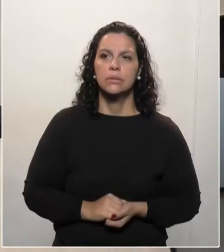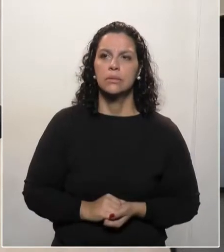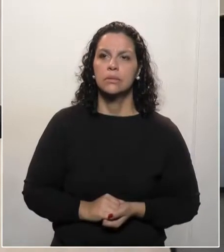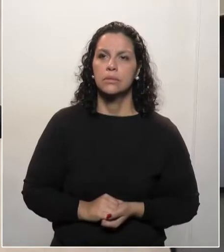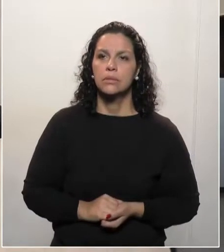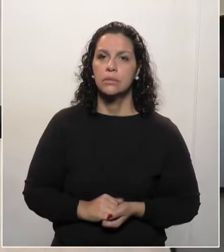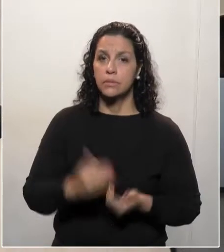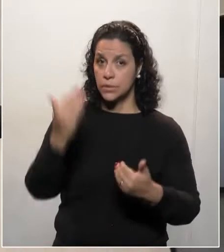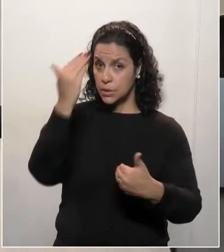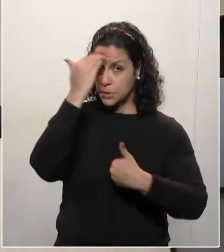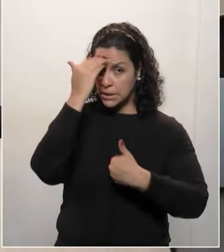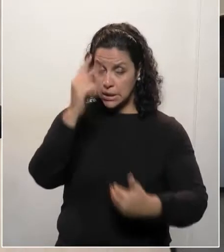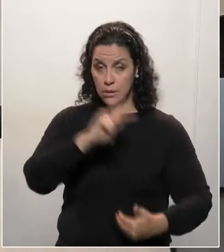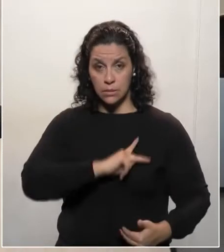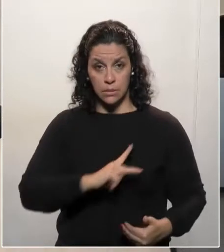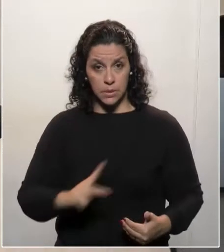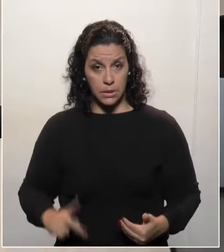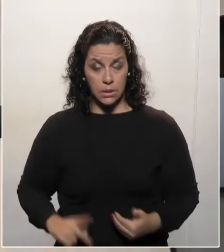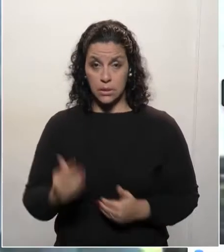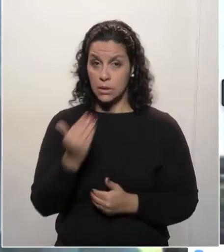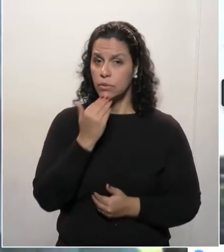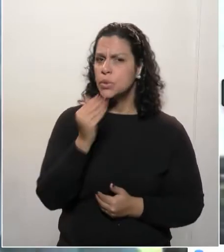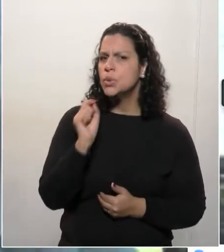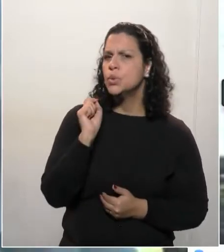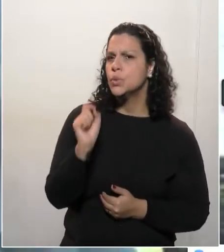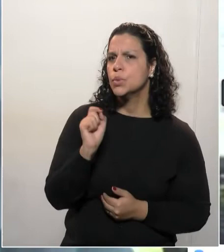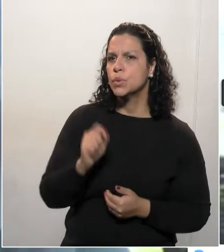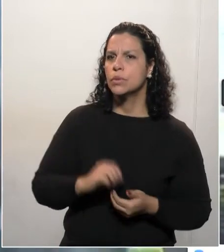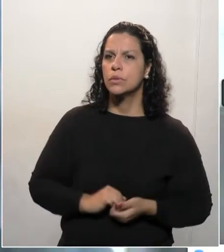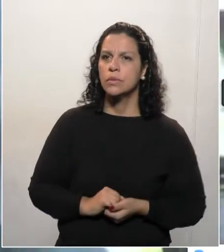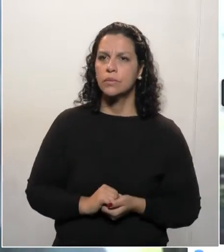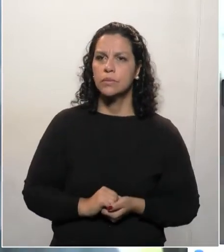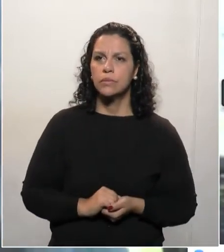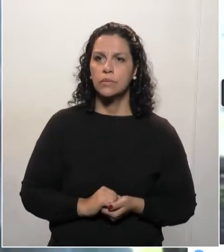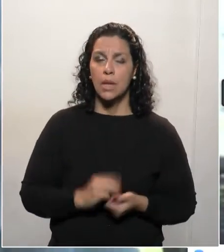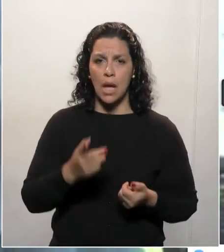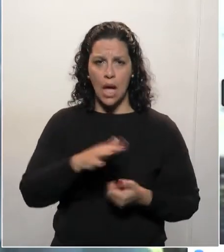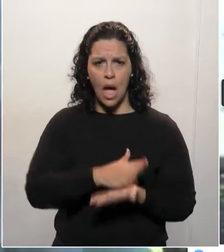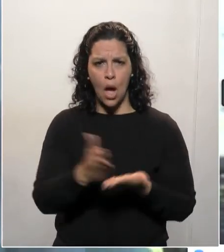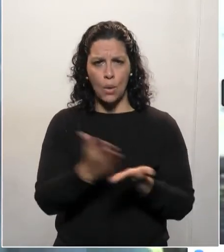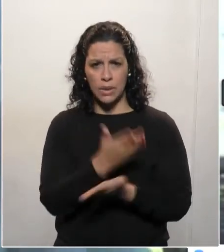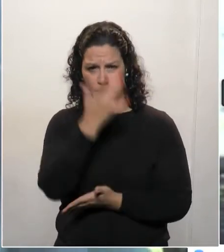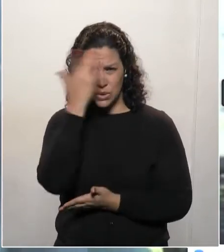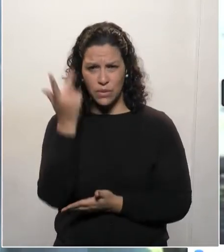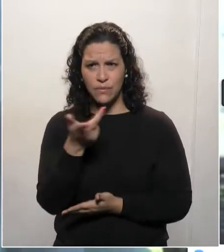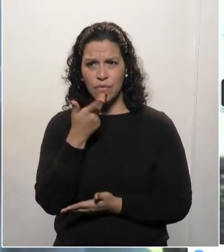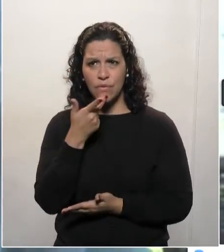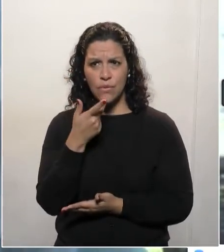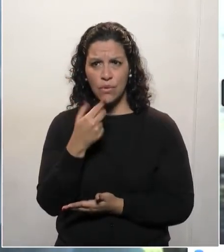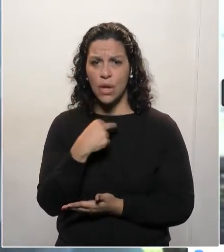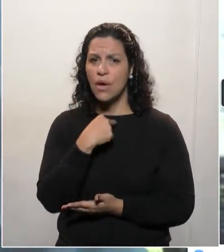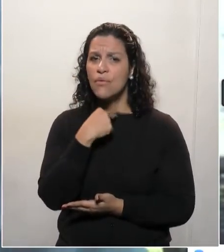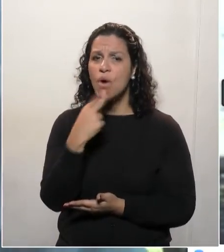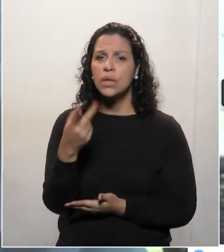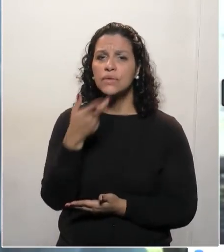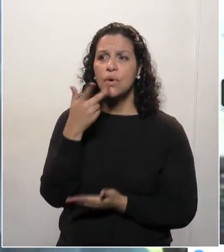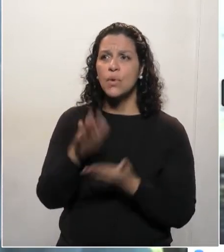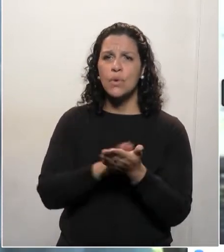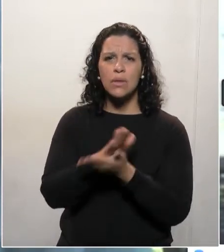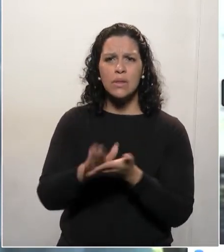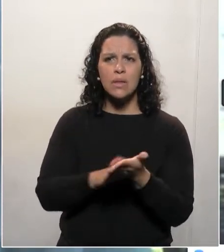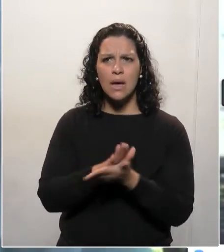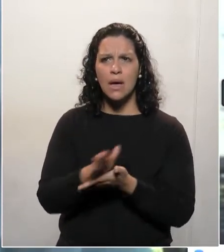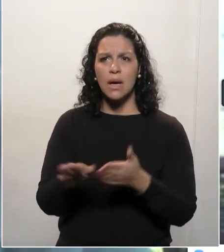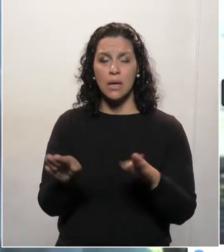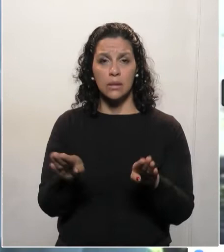Obrigada, presidente. Eu só vou repetir porque o pessoal comentou que não ouviu nada da minha fala e é exatamente